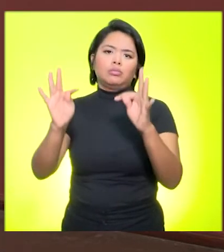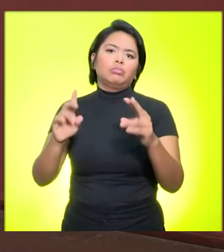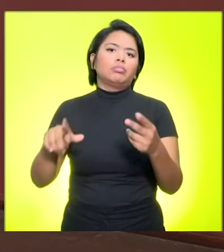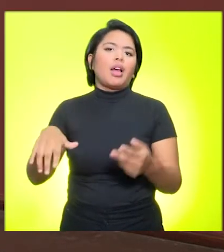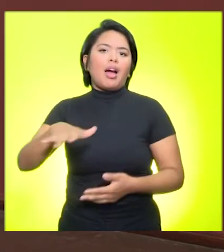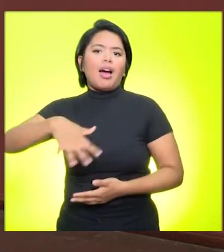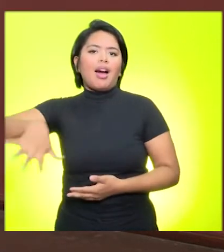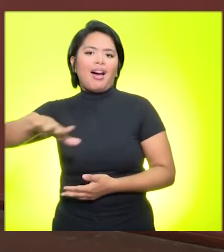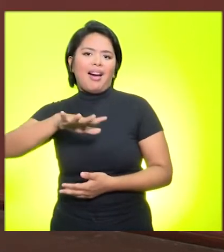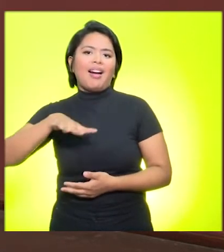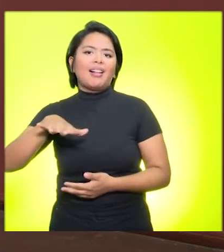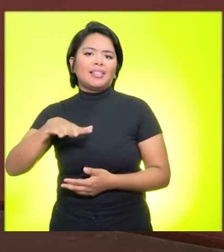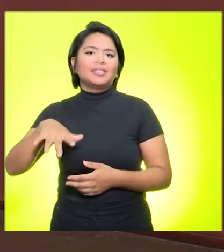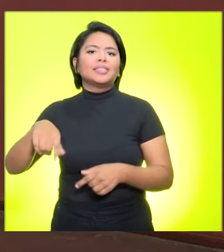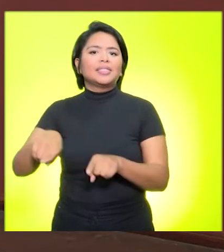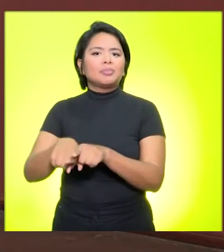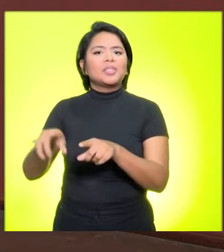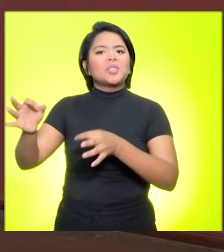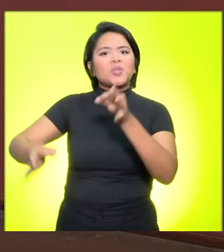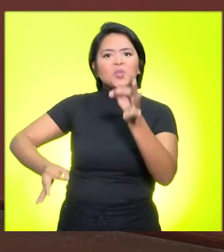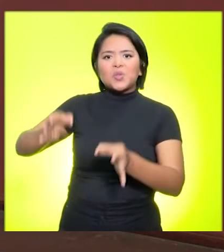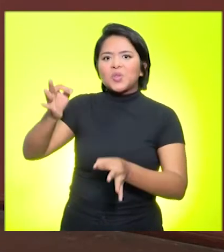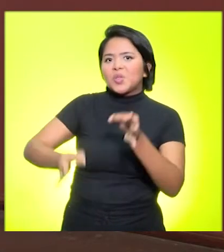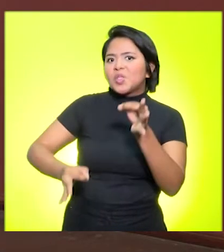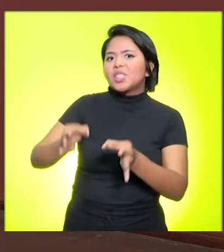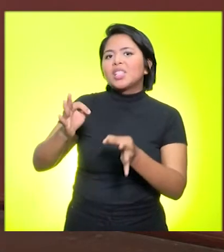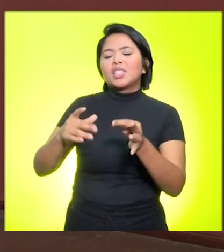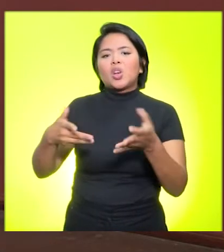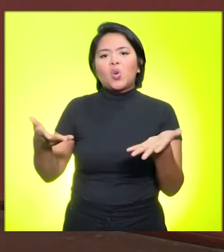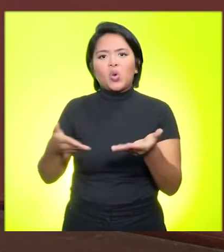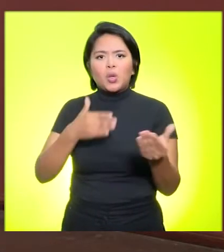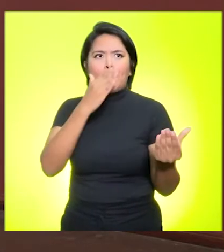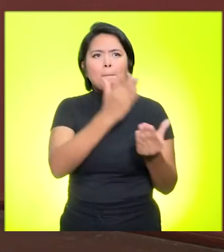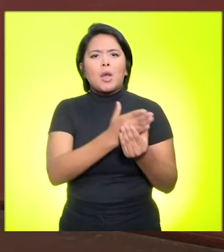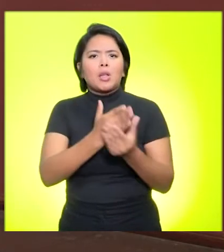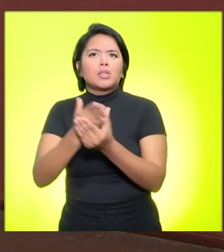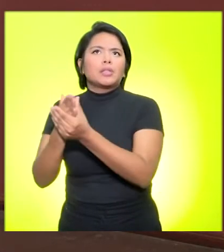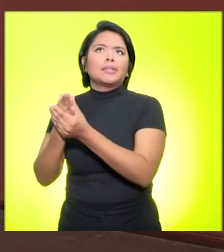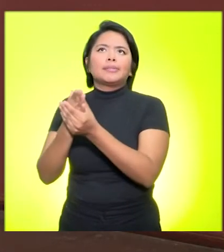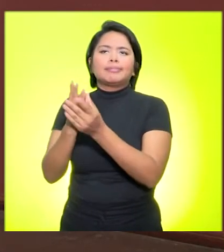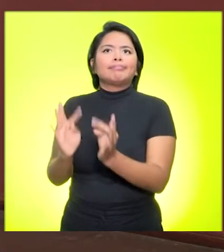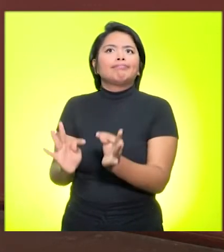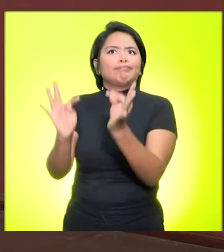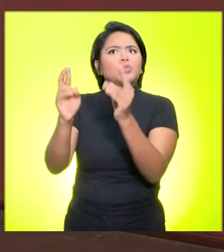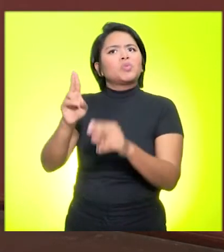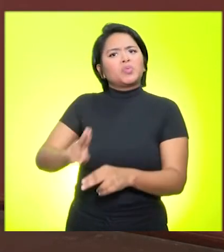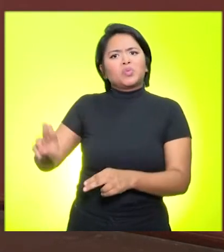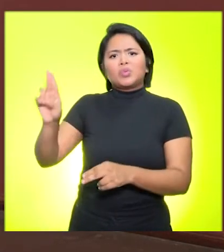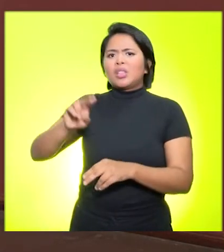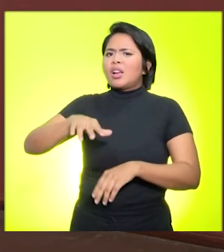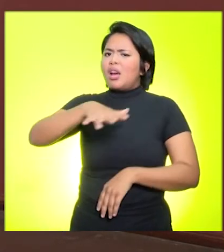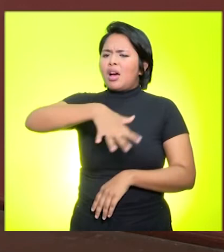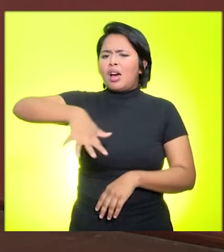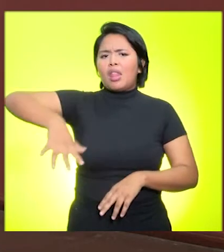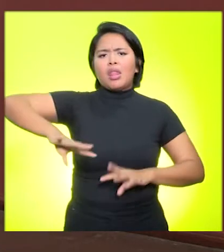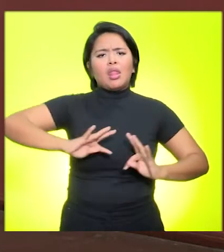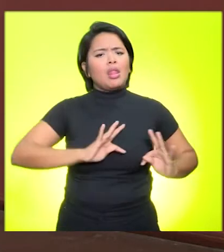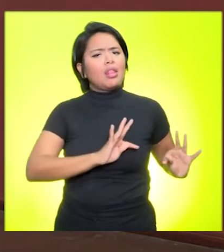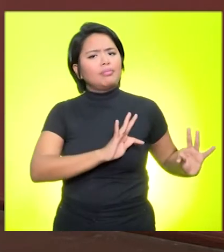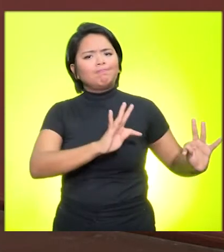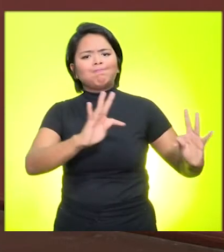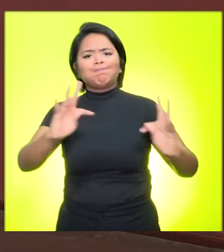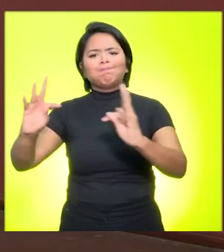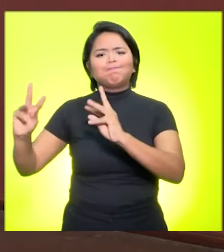tecnologia, porque hoje em dia estamos informatizando todos os processos, um profissional da educação, então, todas as áreas agora precisam